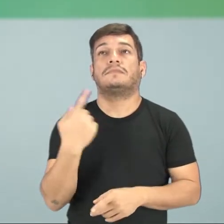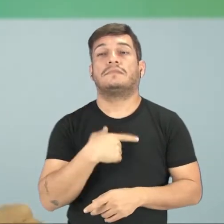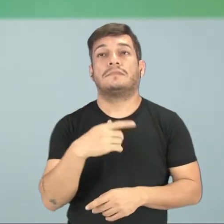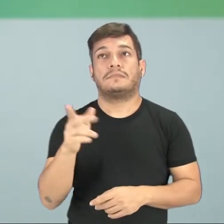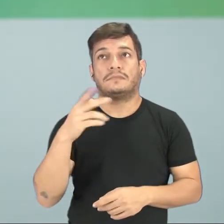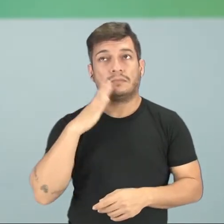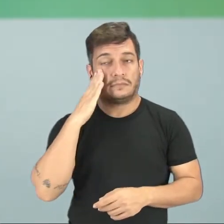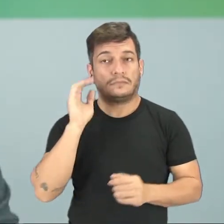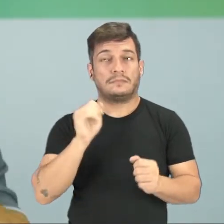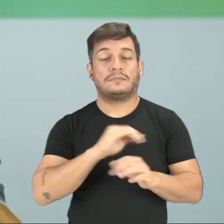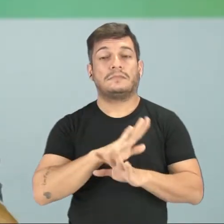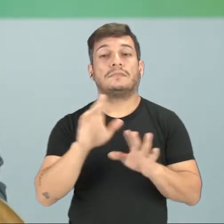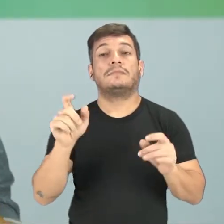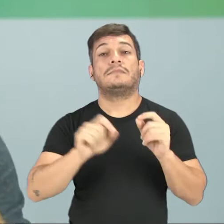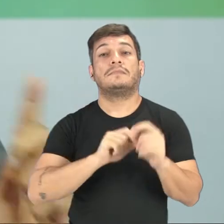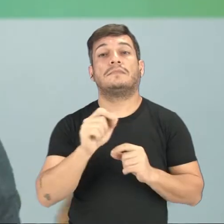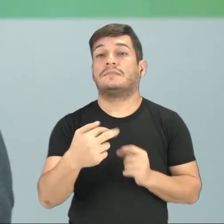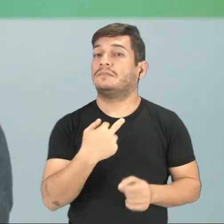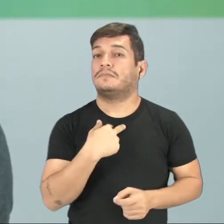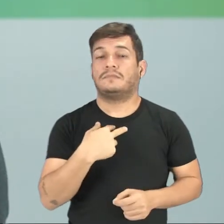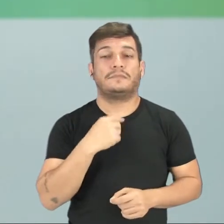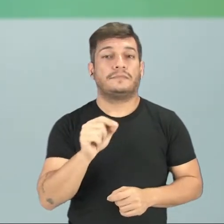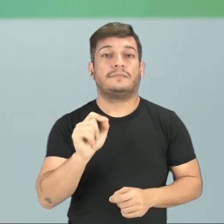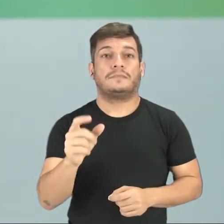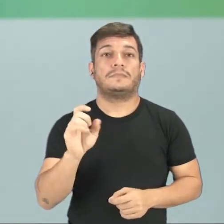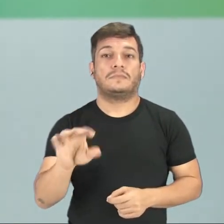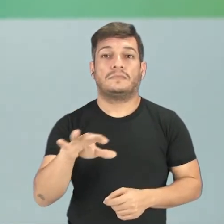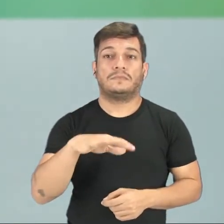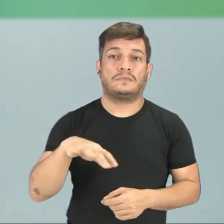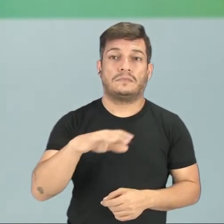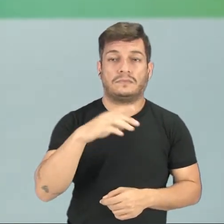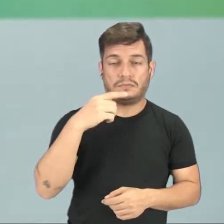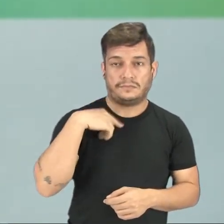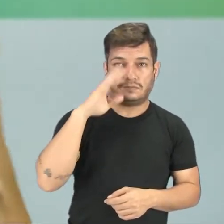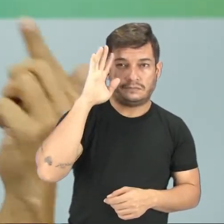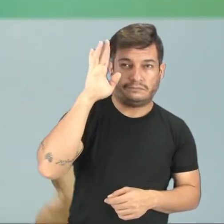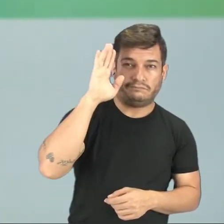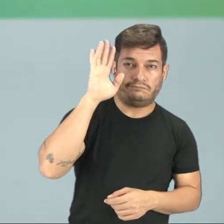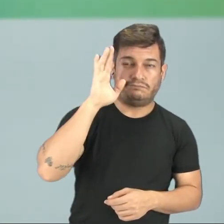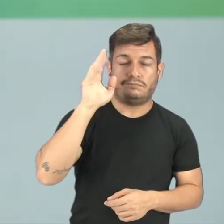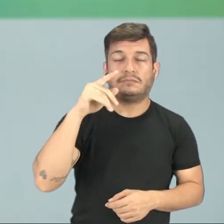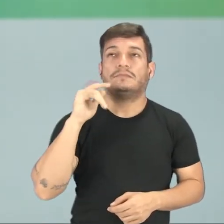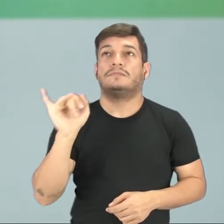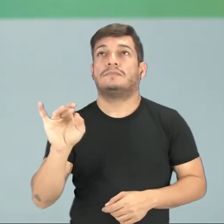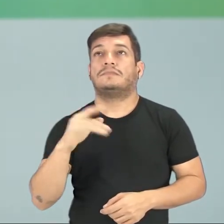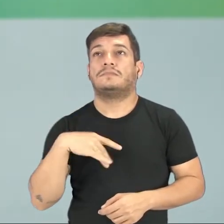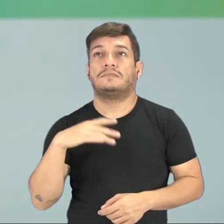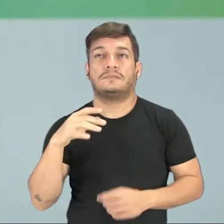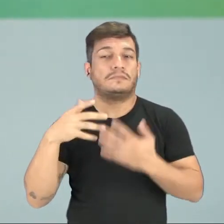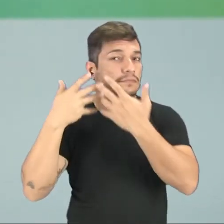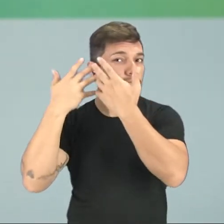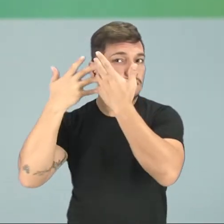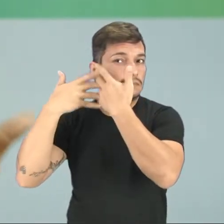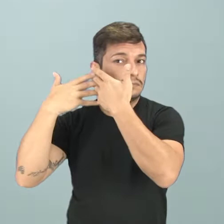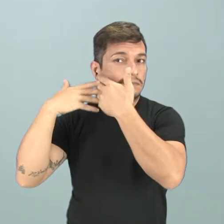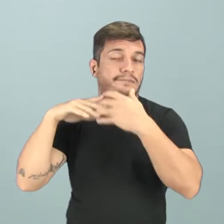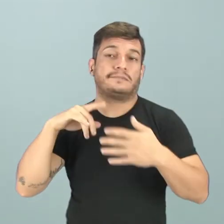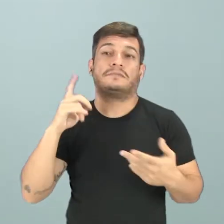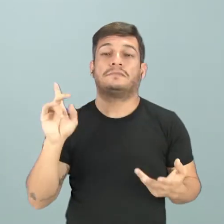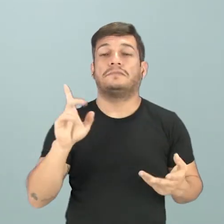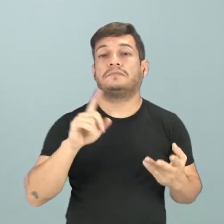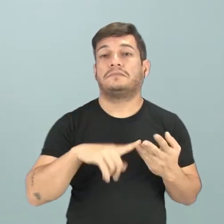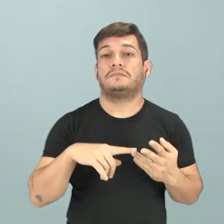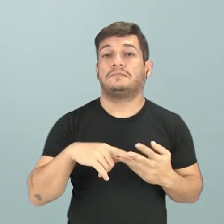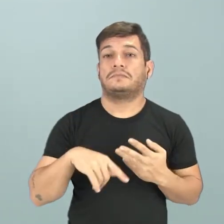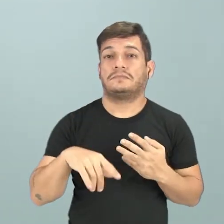frisarmos isso, não podemos ficar somente no campo das ideias, somente no campo da reflexão, somente no